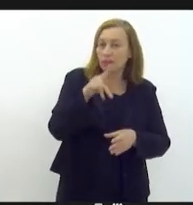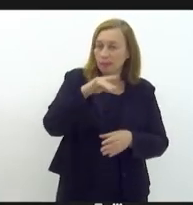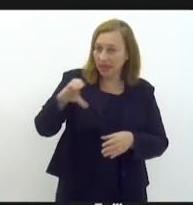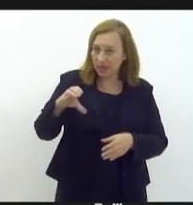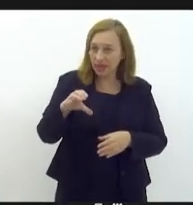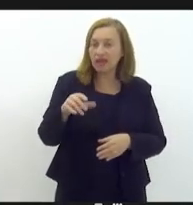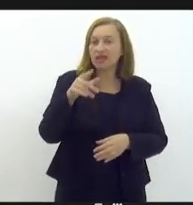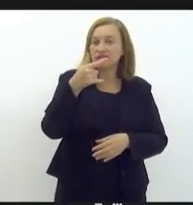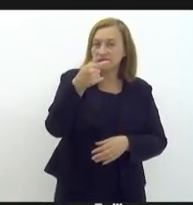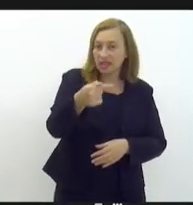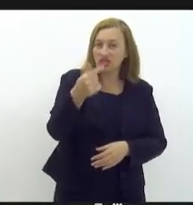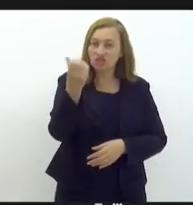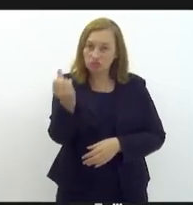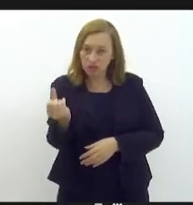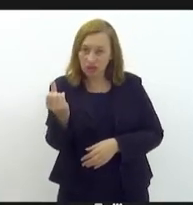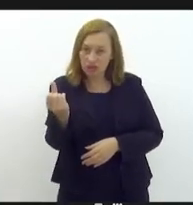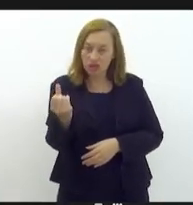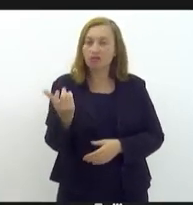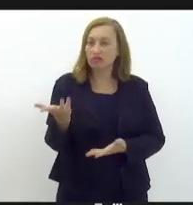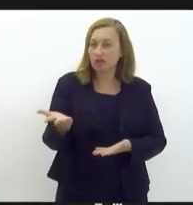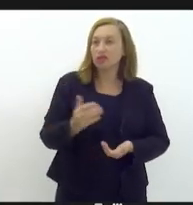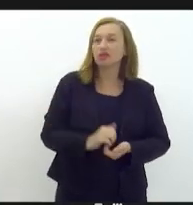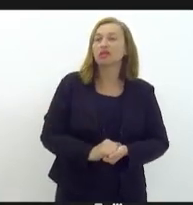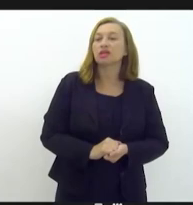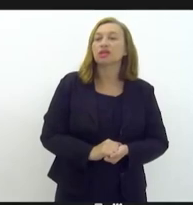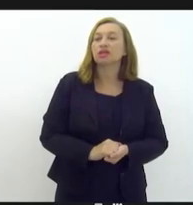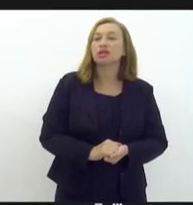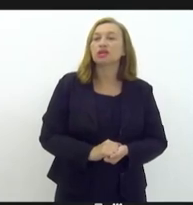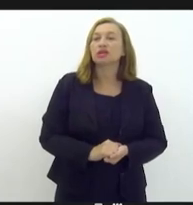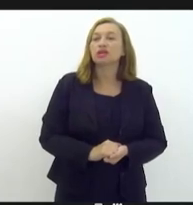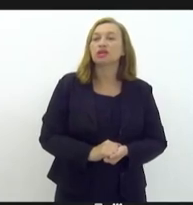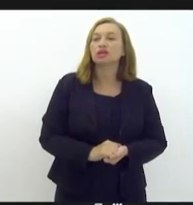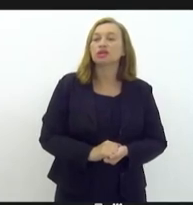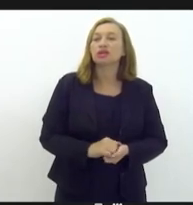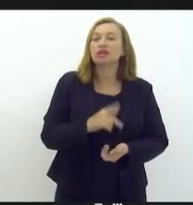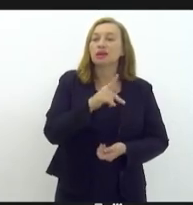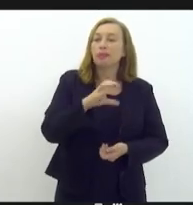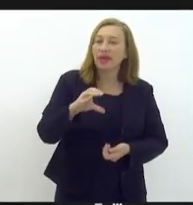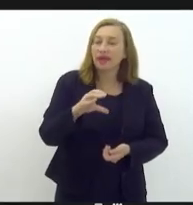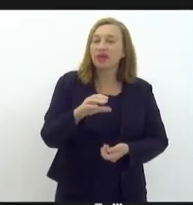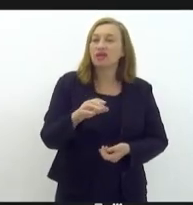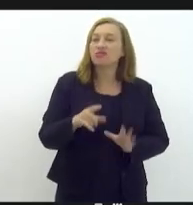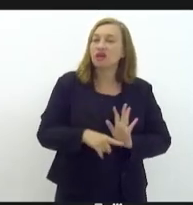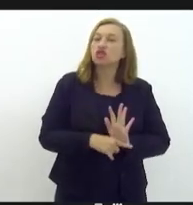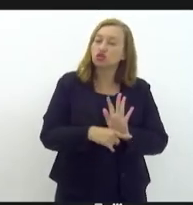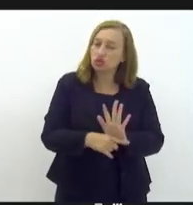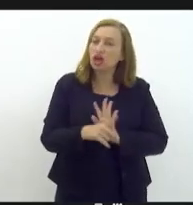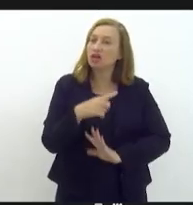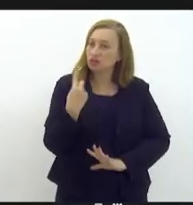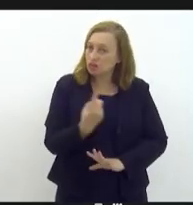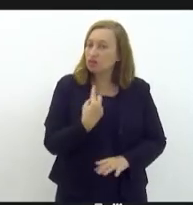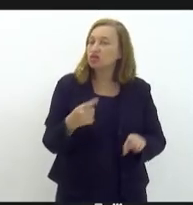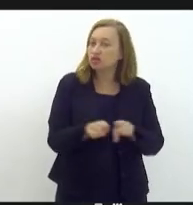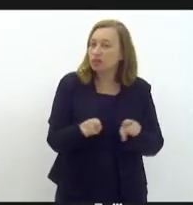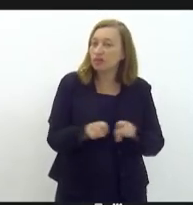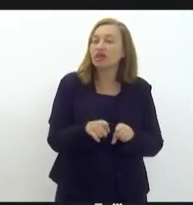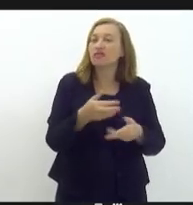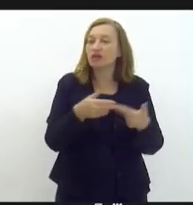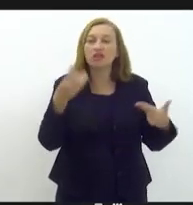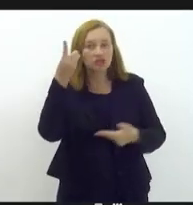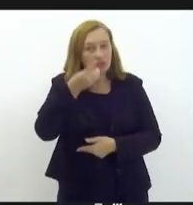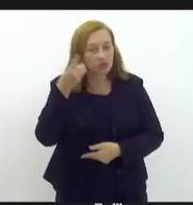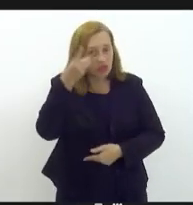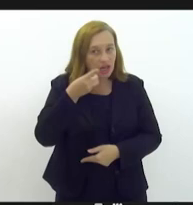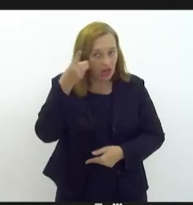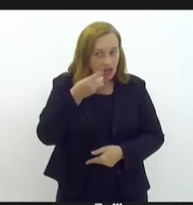7.6. A PEC, tá? Essa PEC vai ajudar muito a gente, vai ajudar muito os deputados, vai